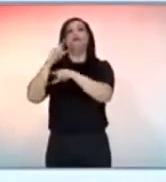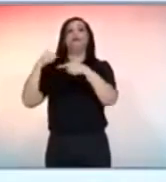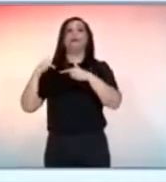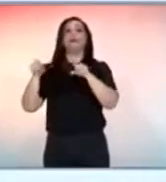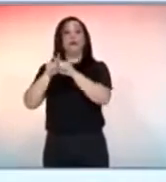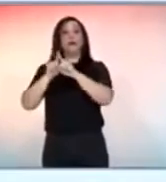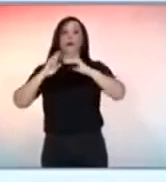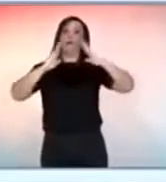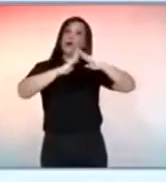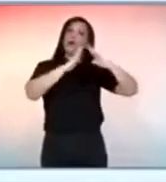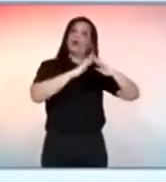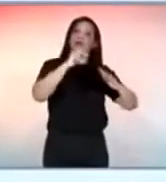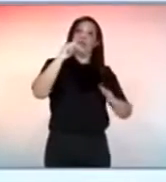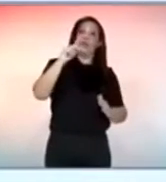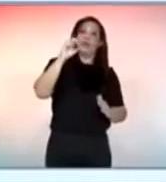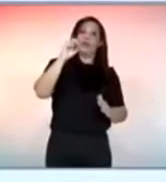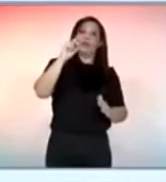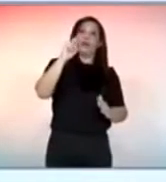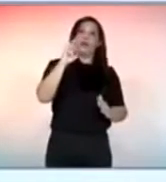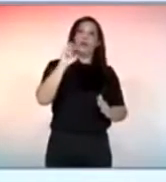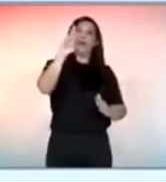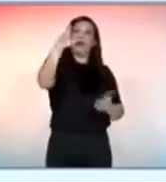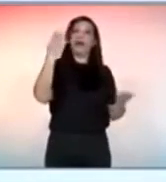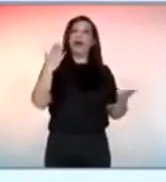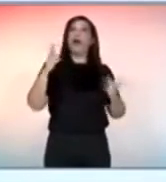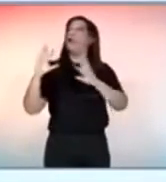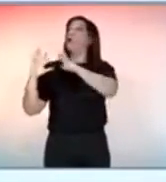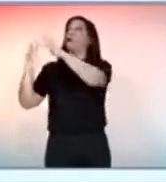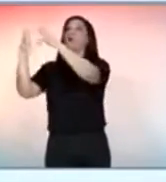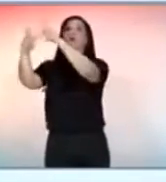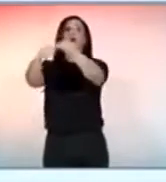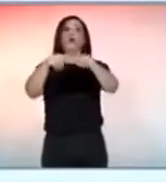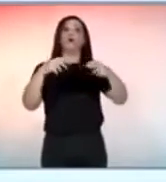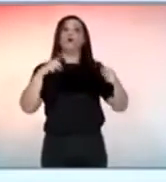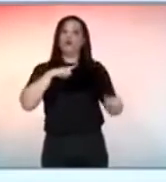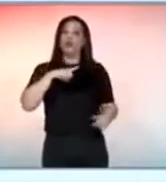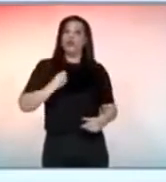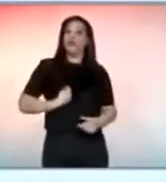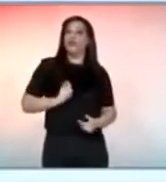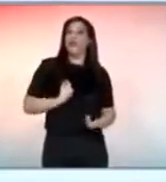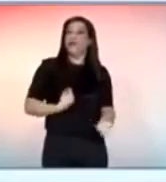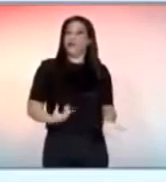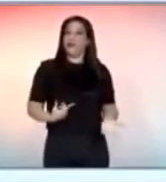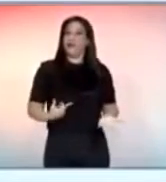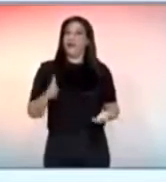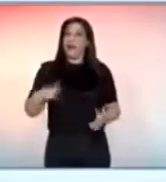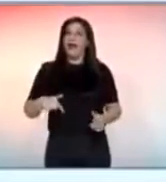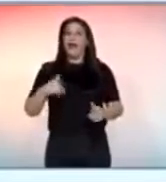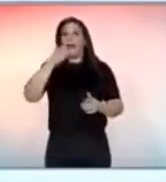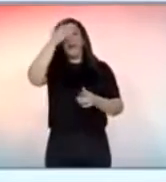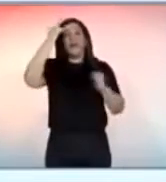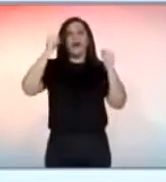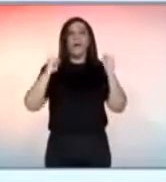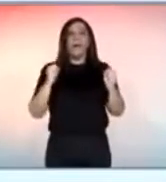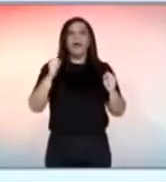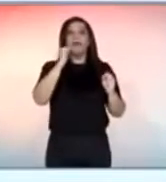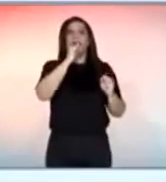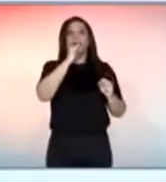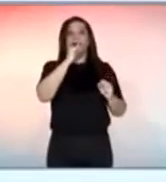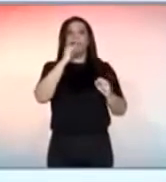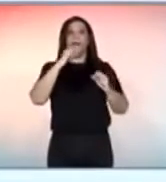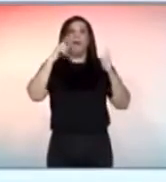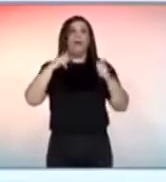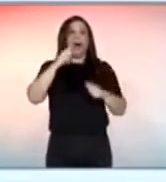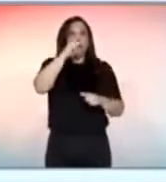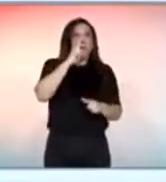moradia popular no centro, como tantas cidades do mundo tem hoje. Subsidiadas pelo poder público. Isso faz com que as pessoas possam sair de uma área